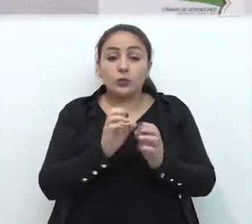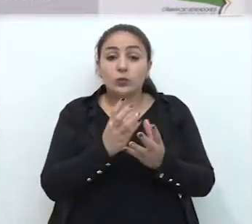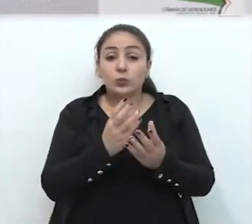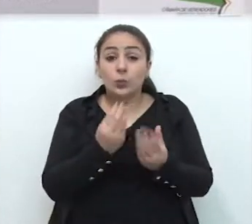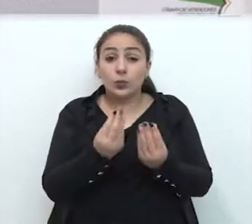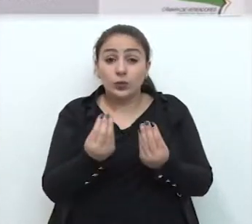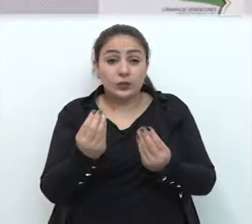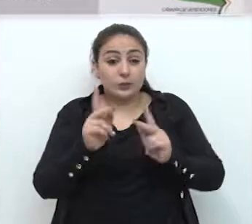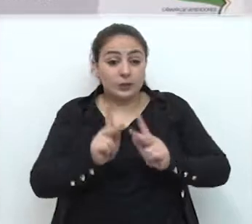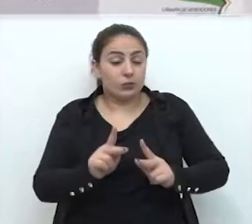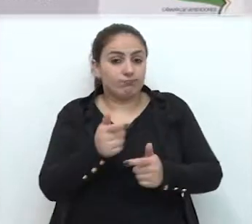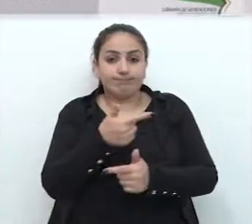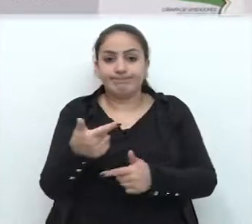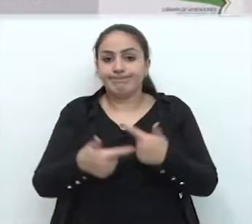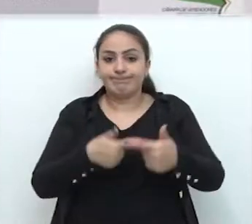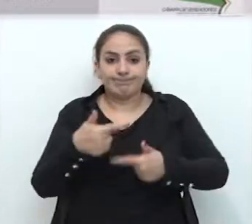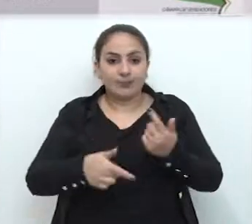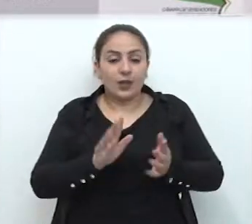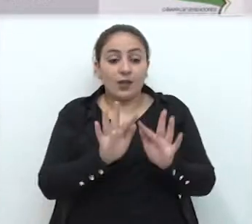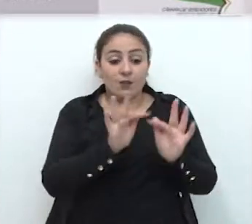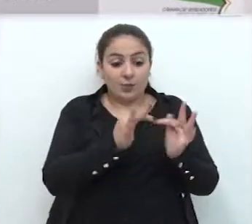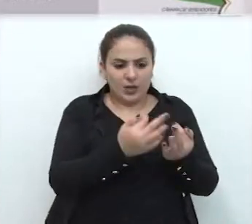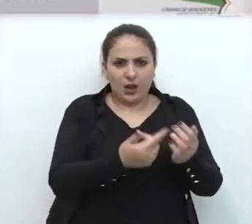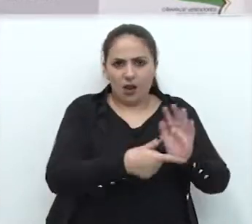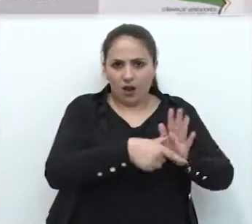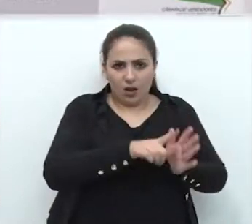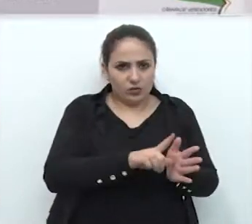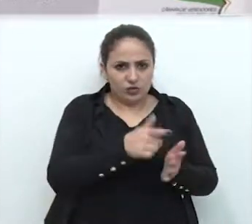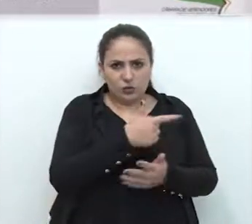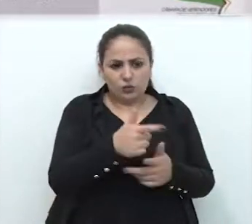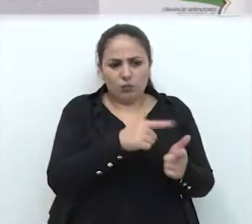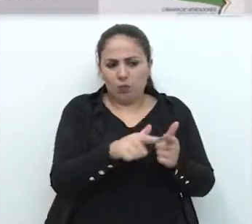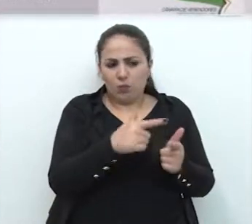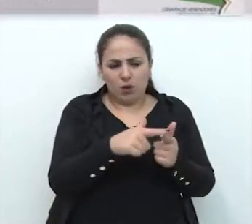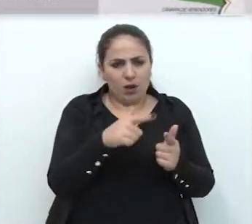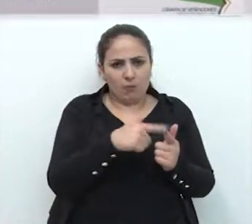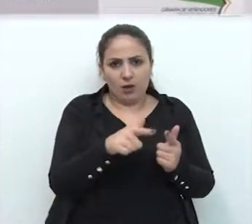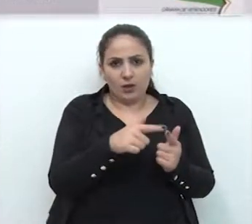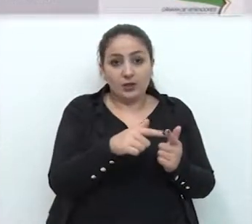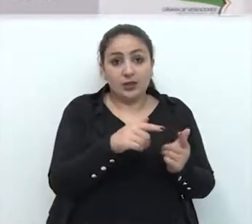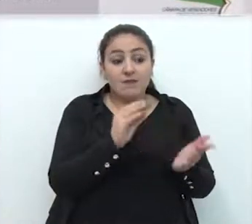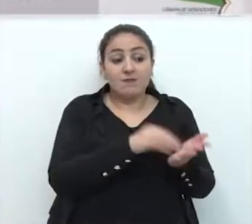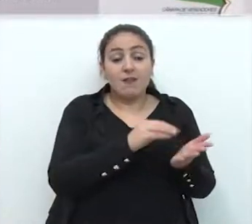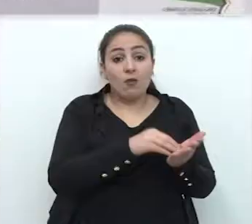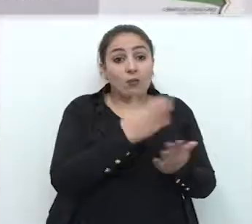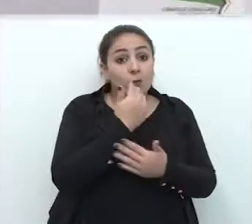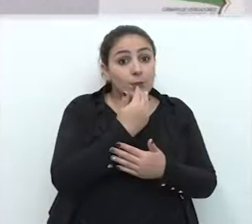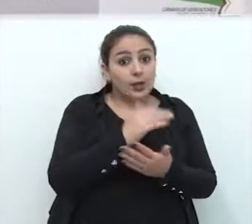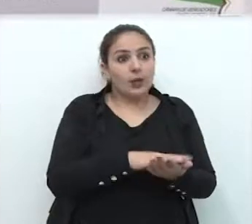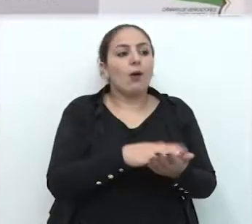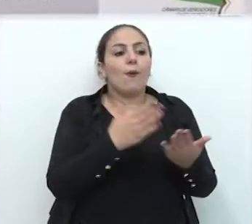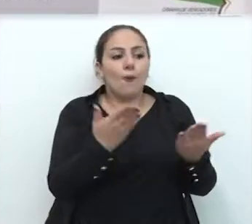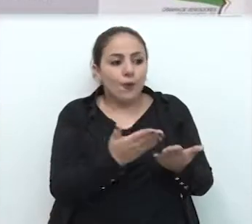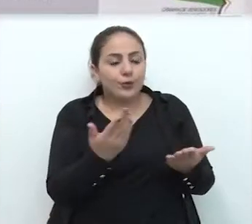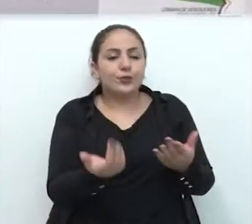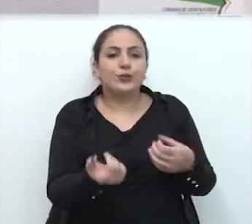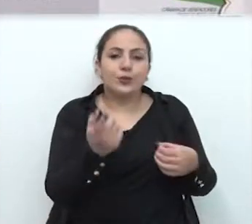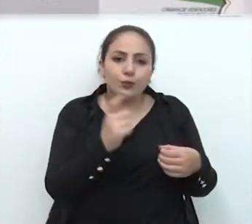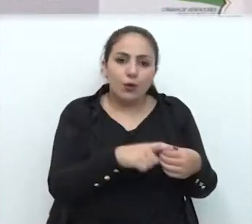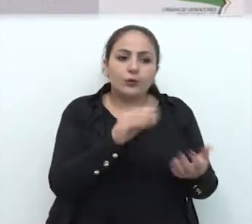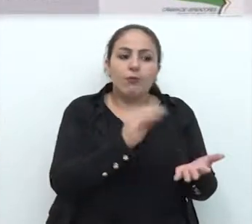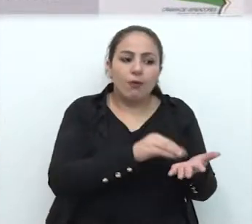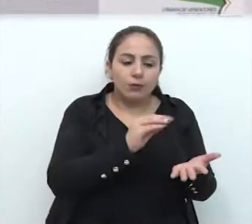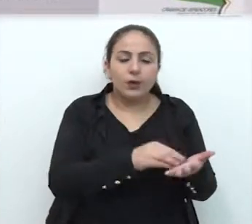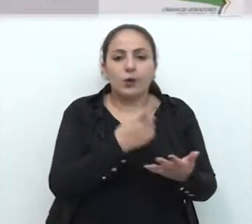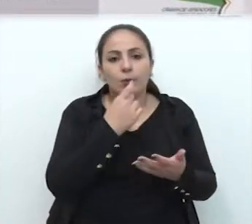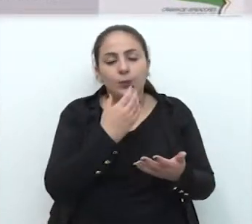número de desempregados, famílias que antes não vivenciavam mais a fome, voltando a passar fome. Famílias inteiras buscando